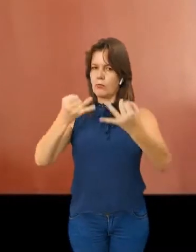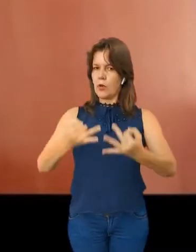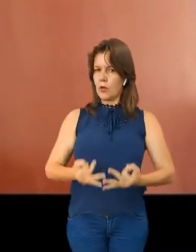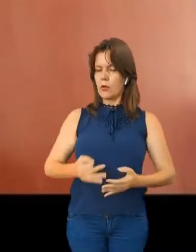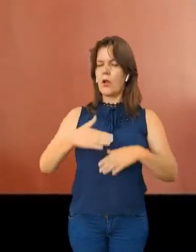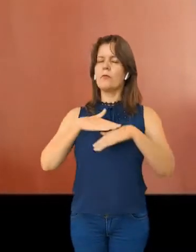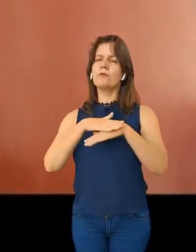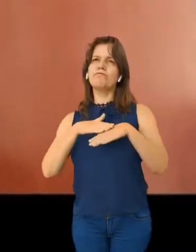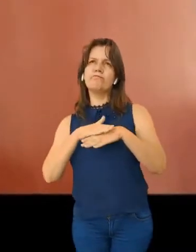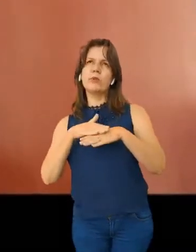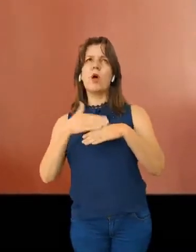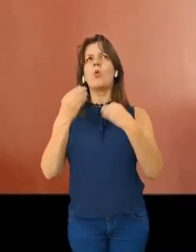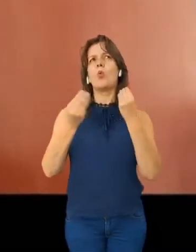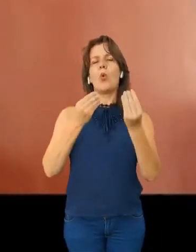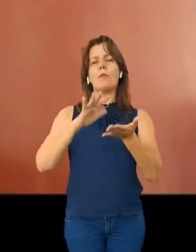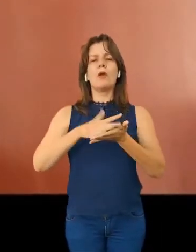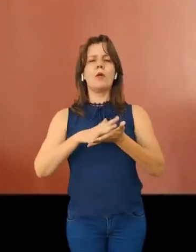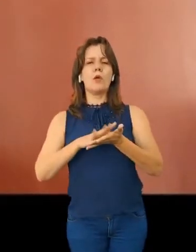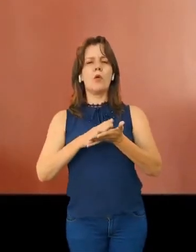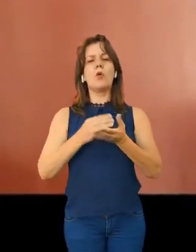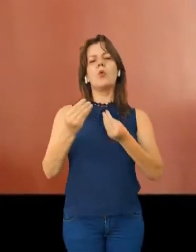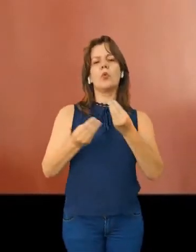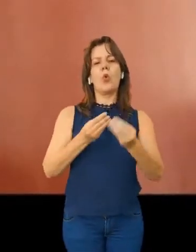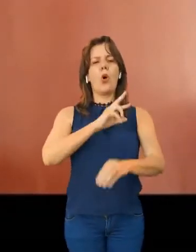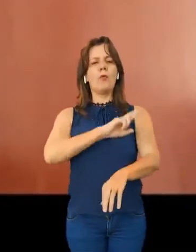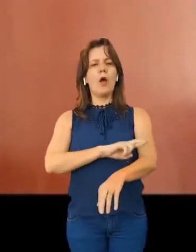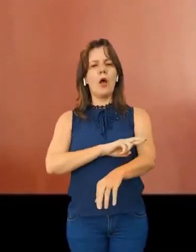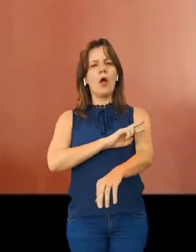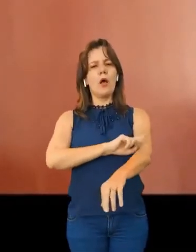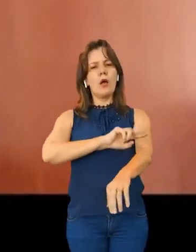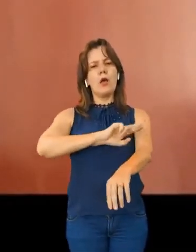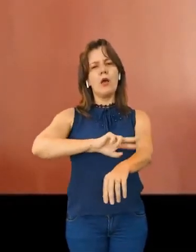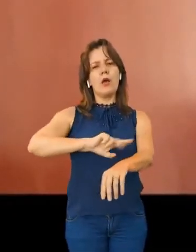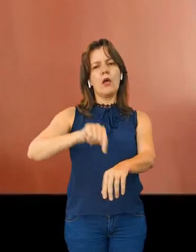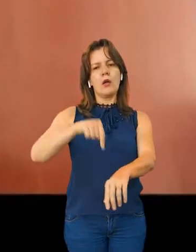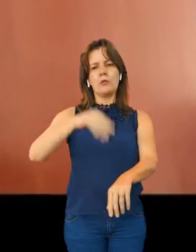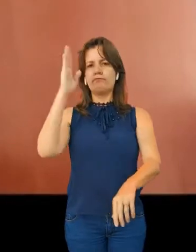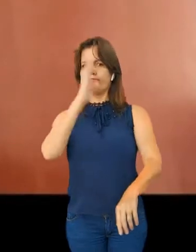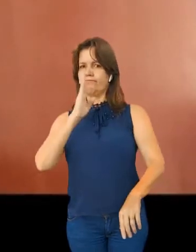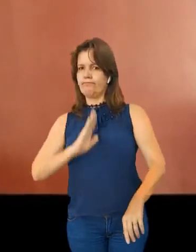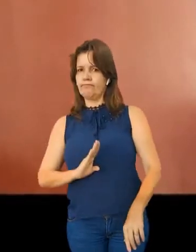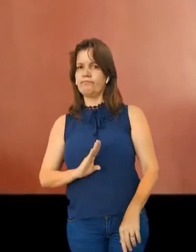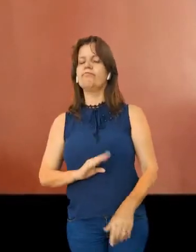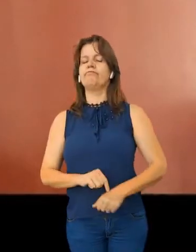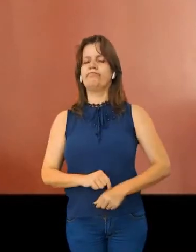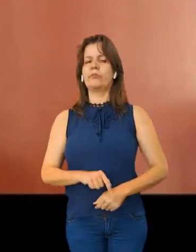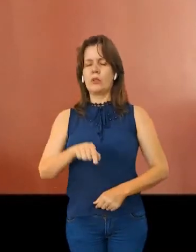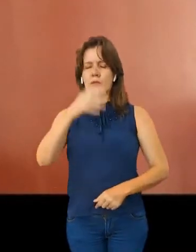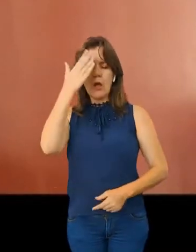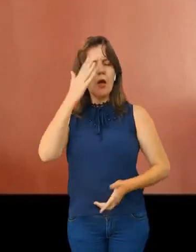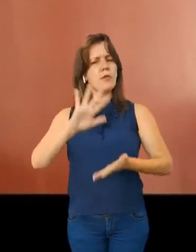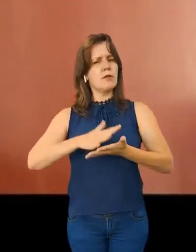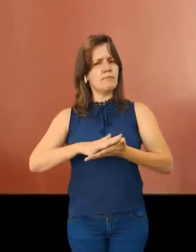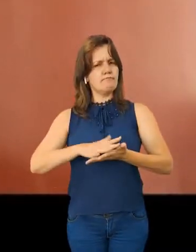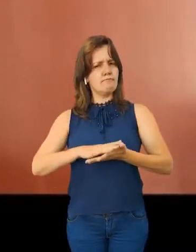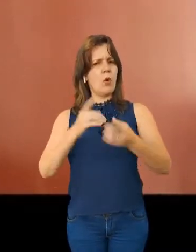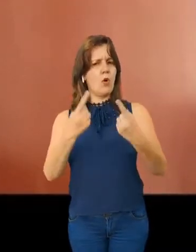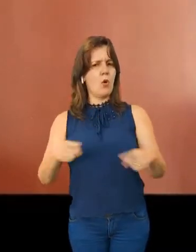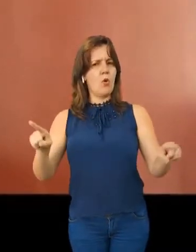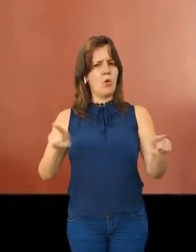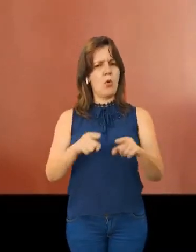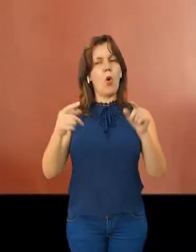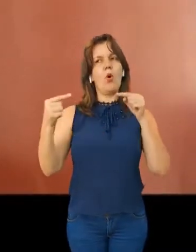sobre o samba e a questão racial no Brasil. Como vocês sabem, o samba é um gênero musical